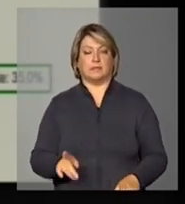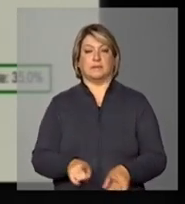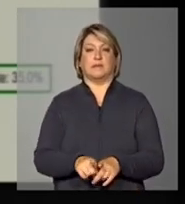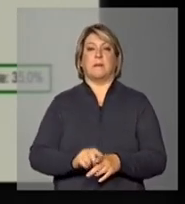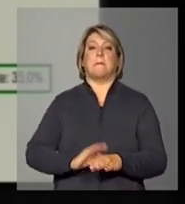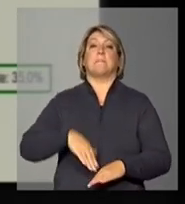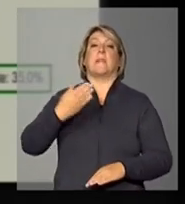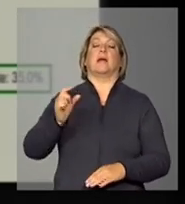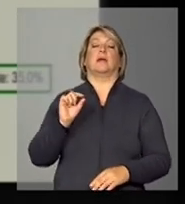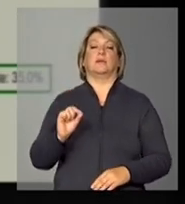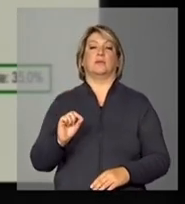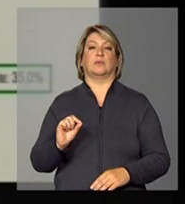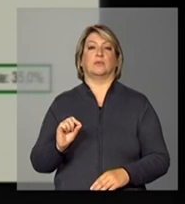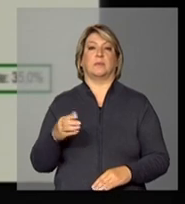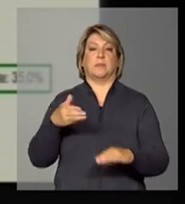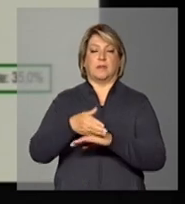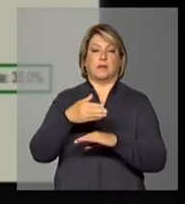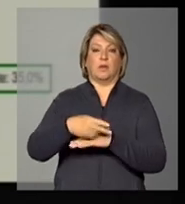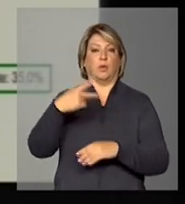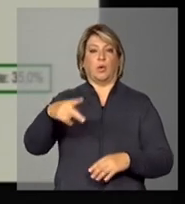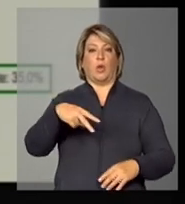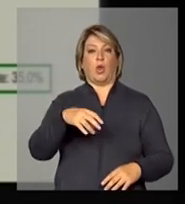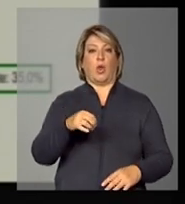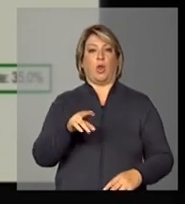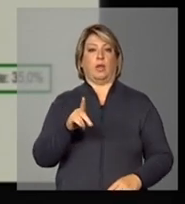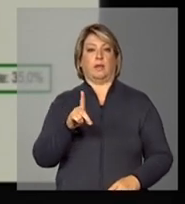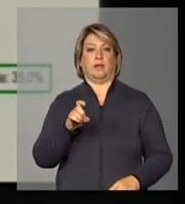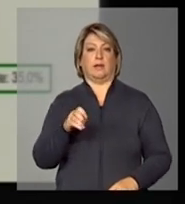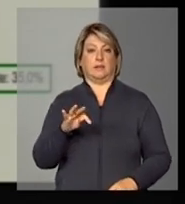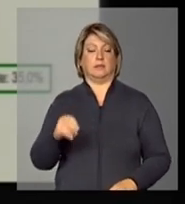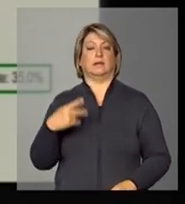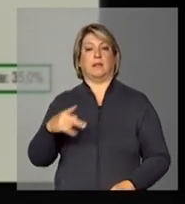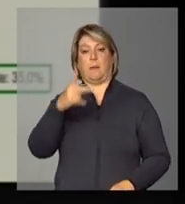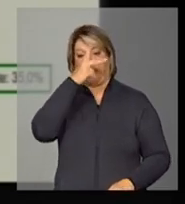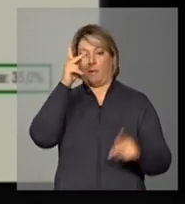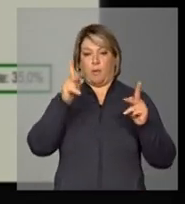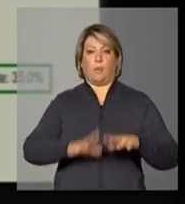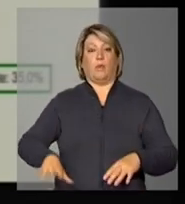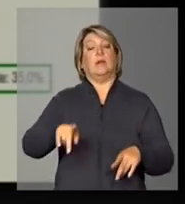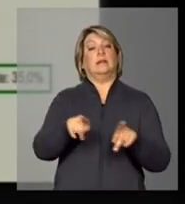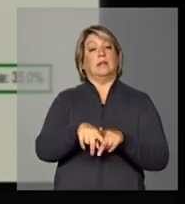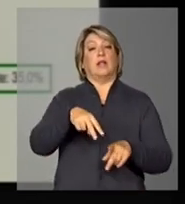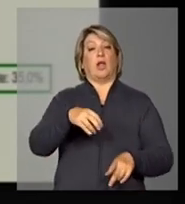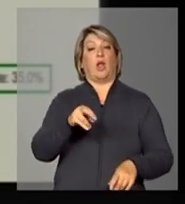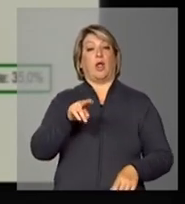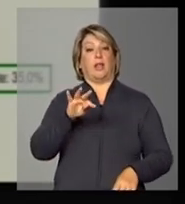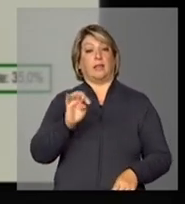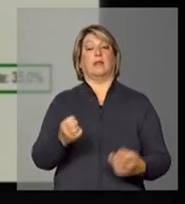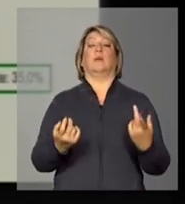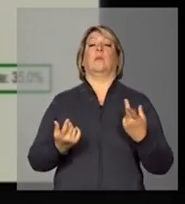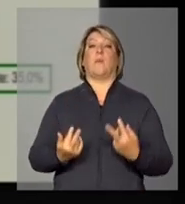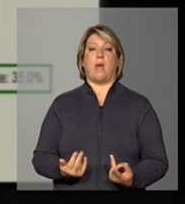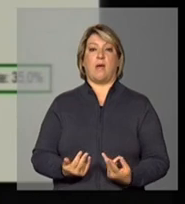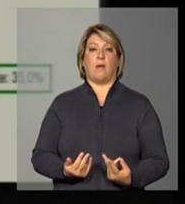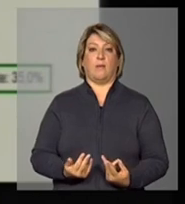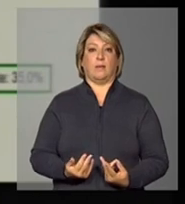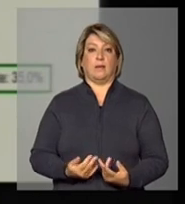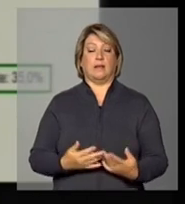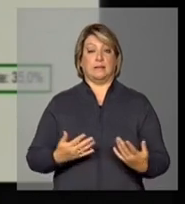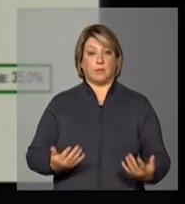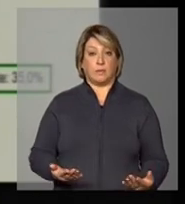participação do nordeste na população e a região norte idem então nós temos